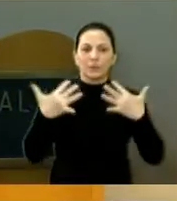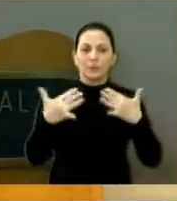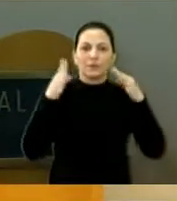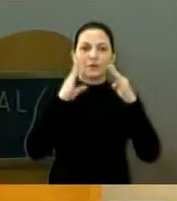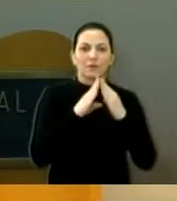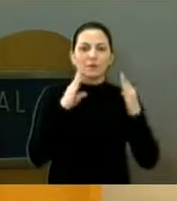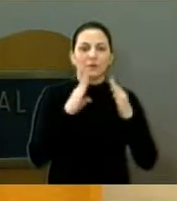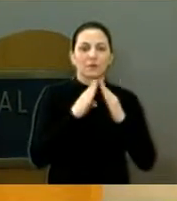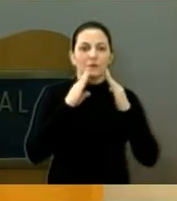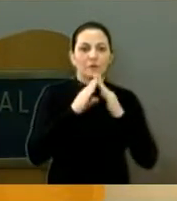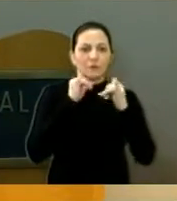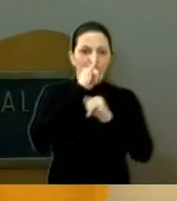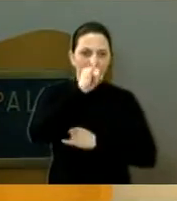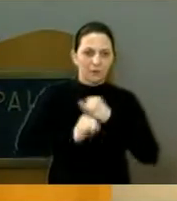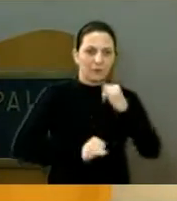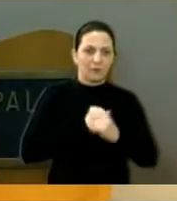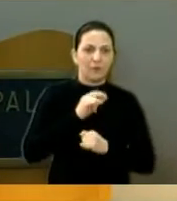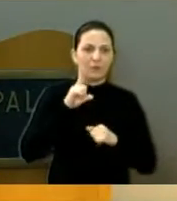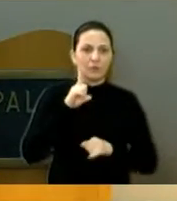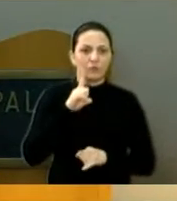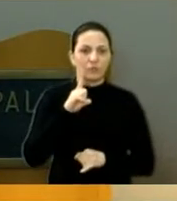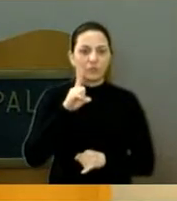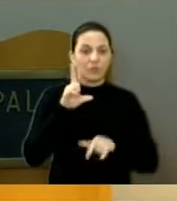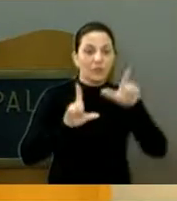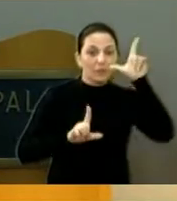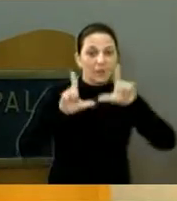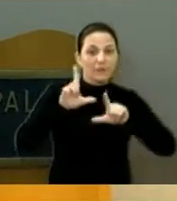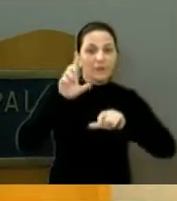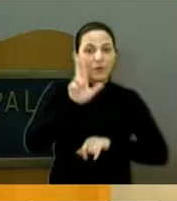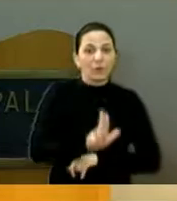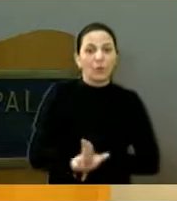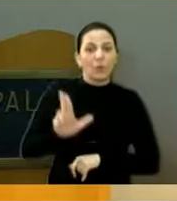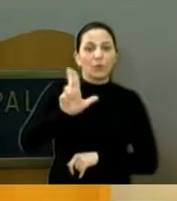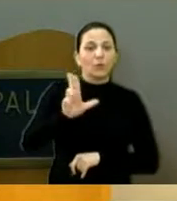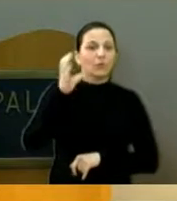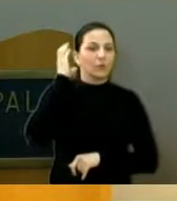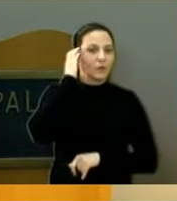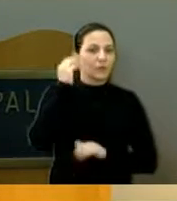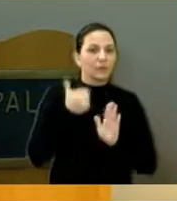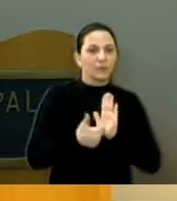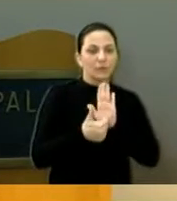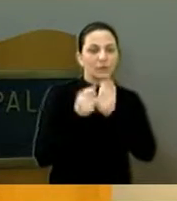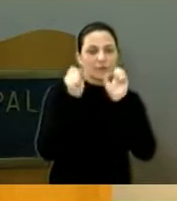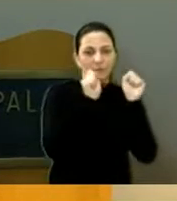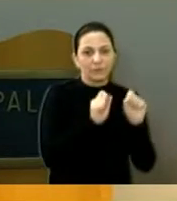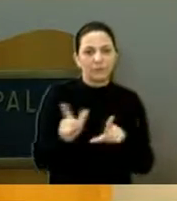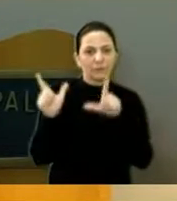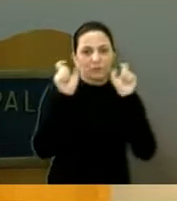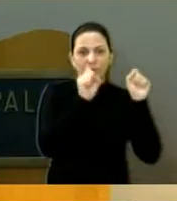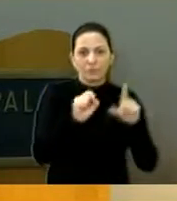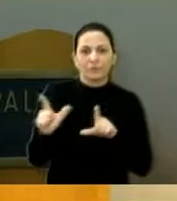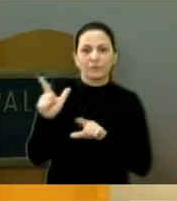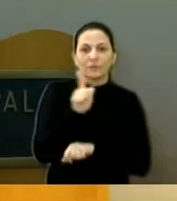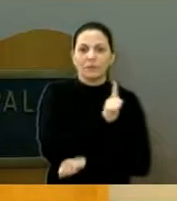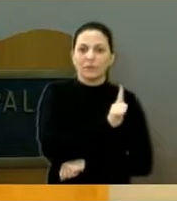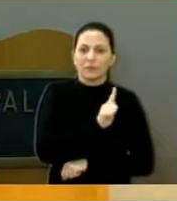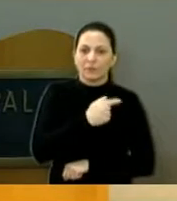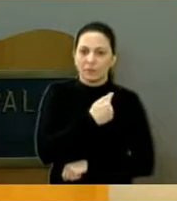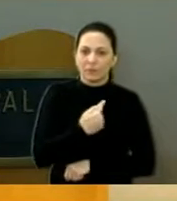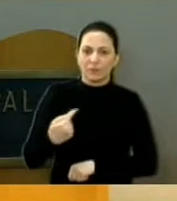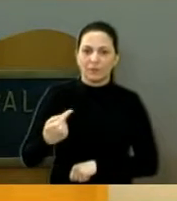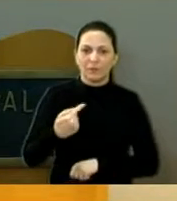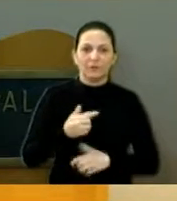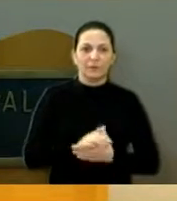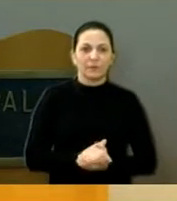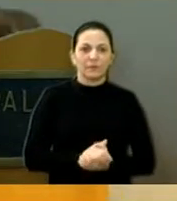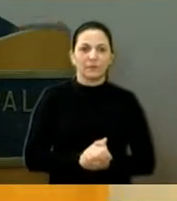internet, na TV, na Uniara. Eu quero passar o meu trabalho dia de semana, pode passar quem